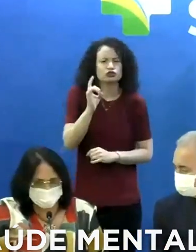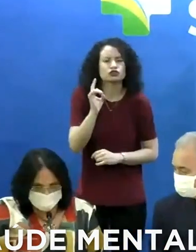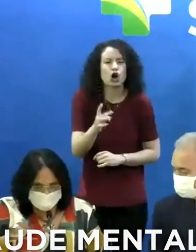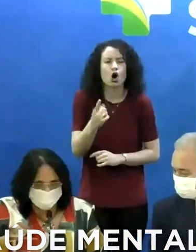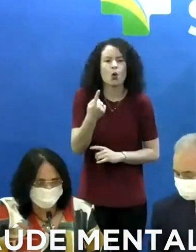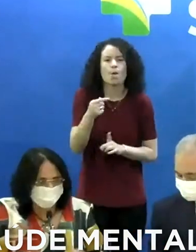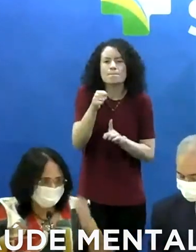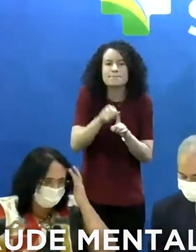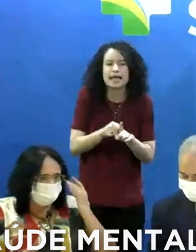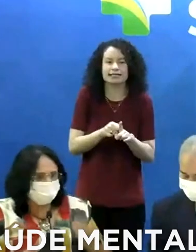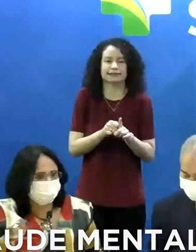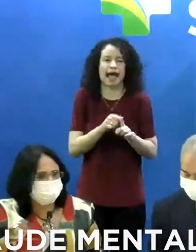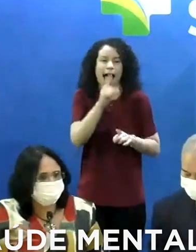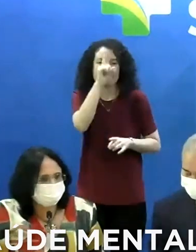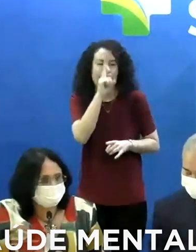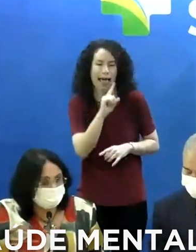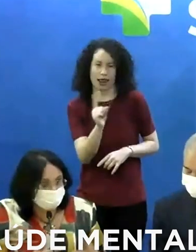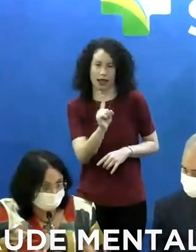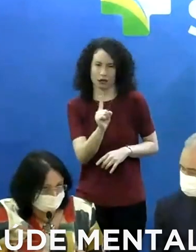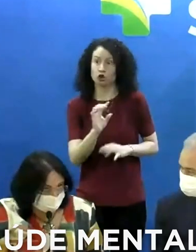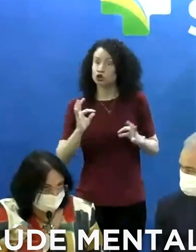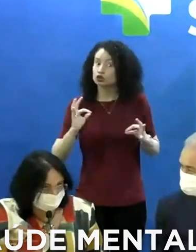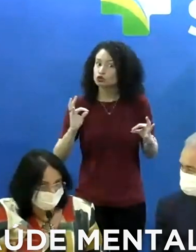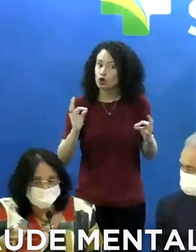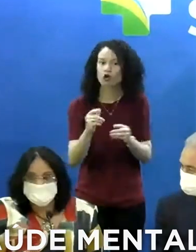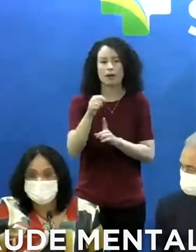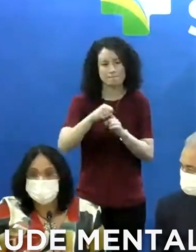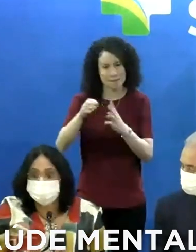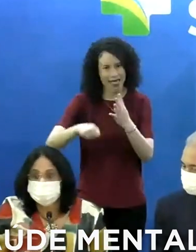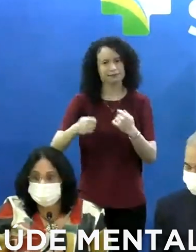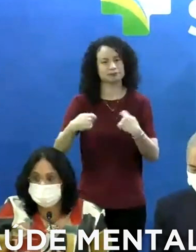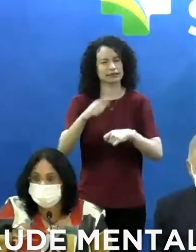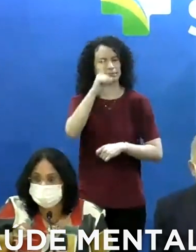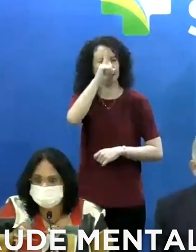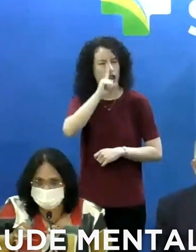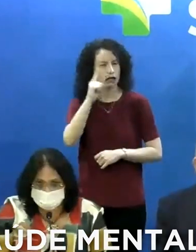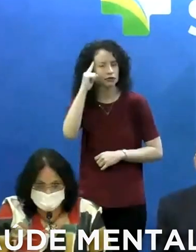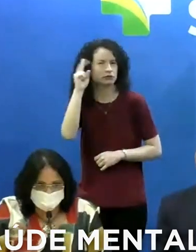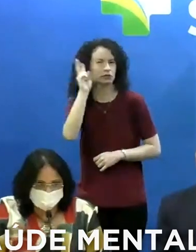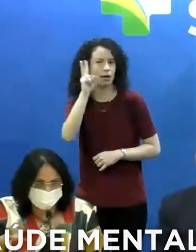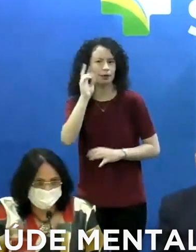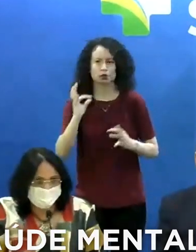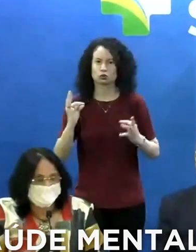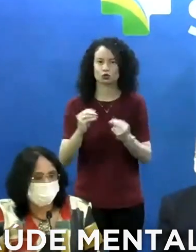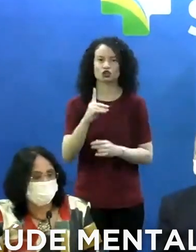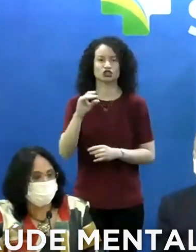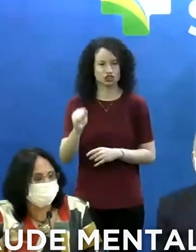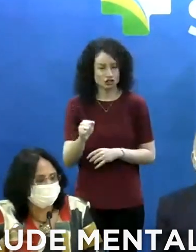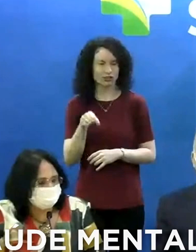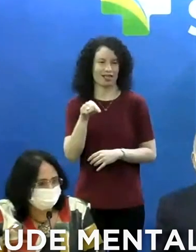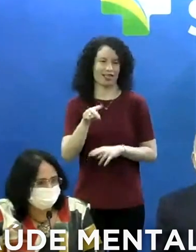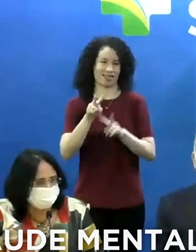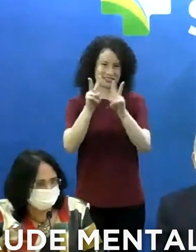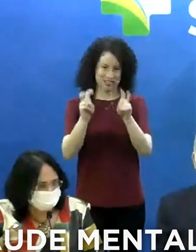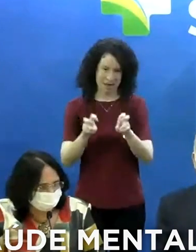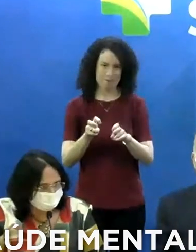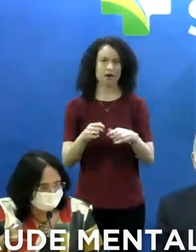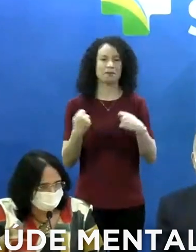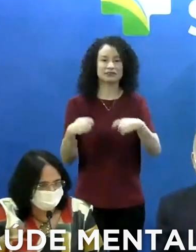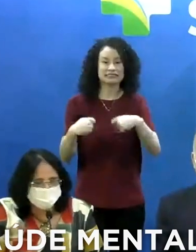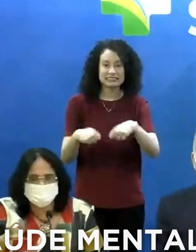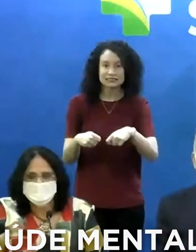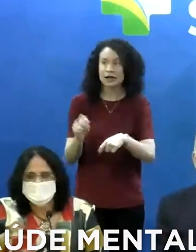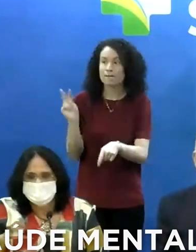um mês amarelo, que todos os meses sejam amarelos, que todos os dias sejam amarelos, que as nossas crianças